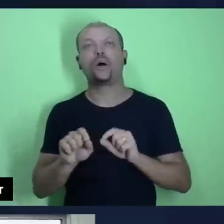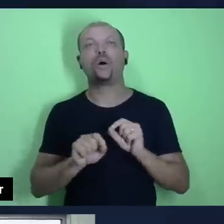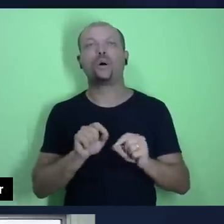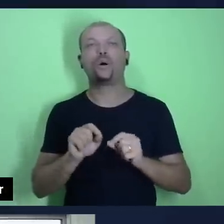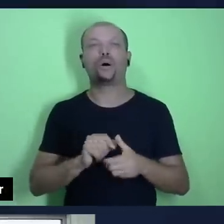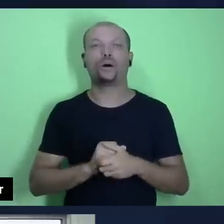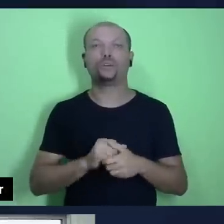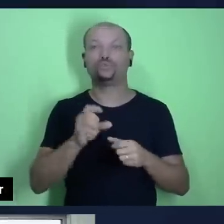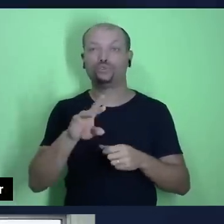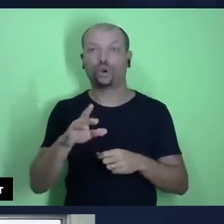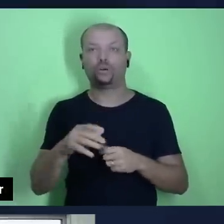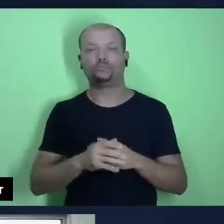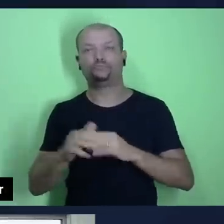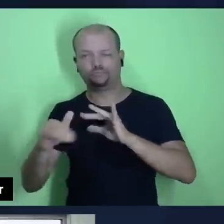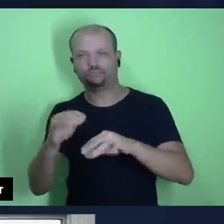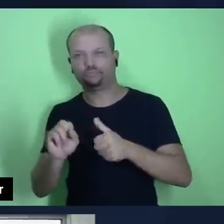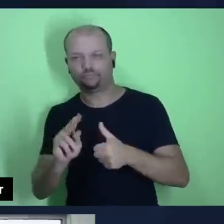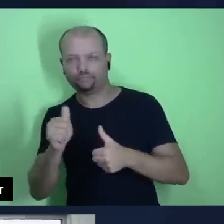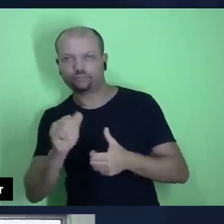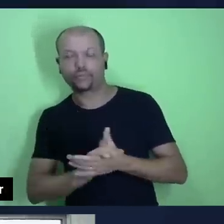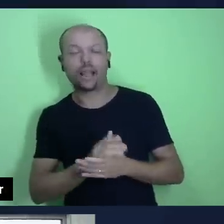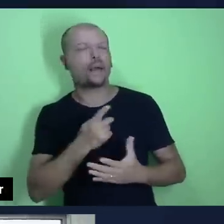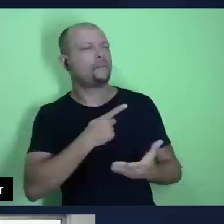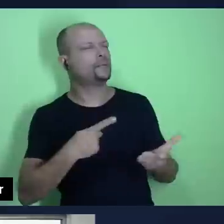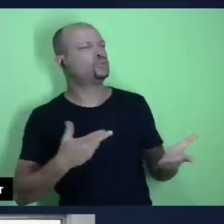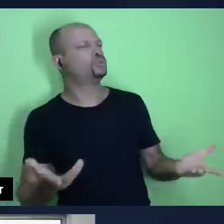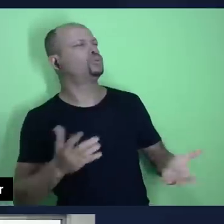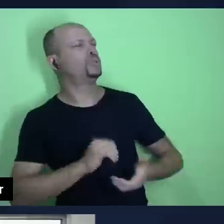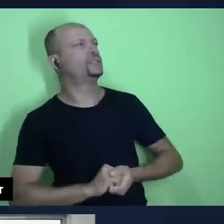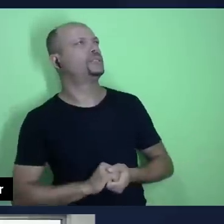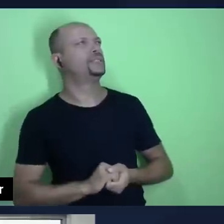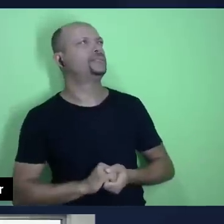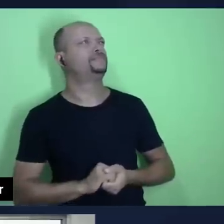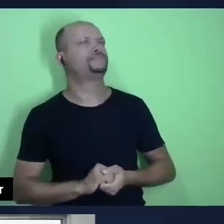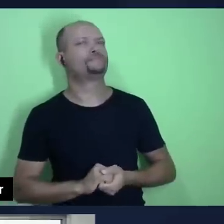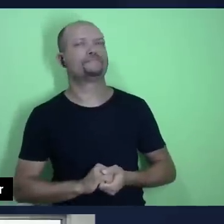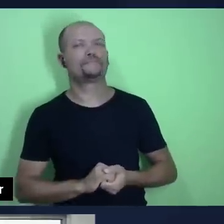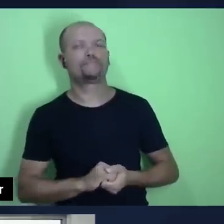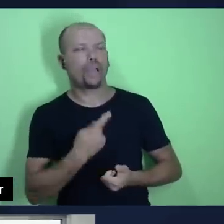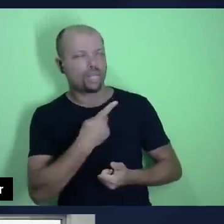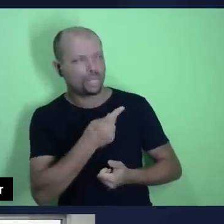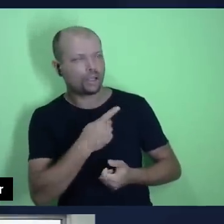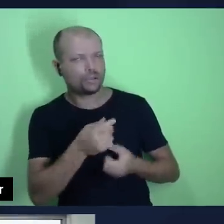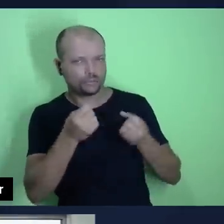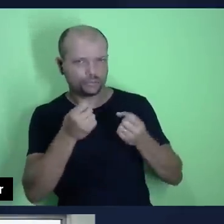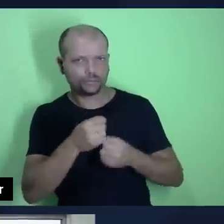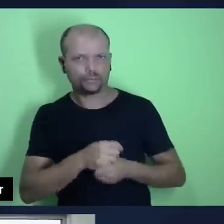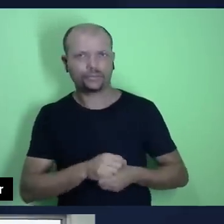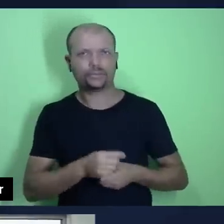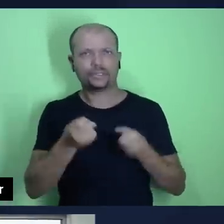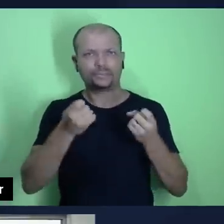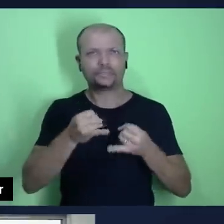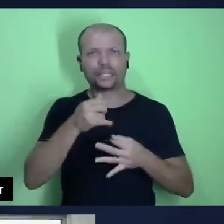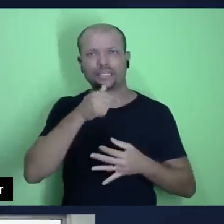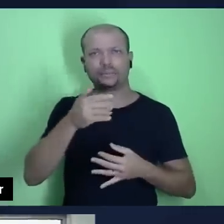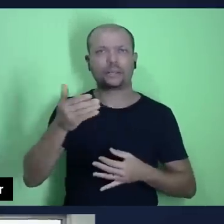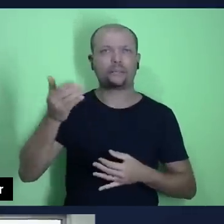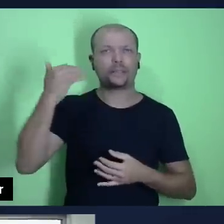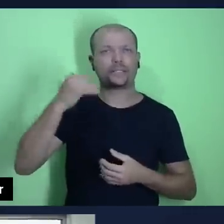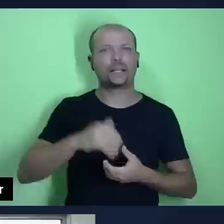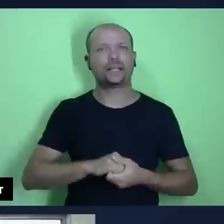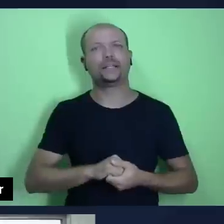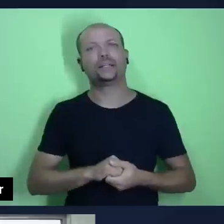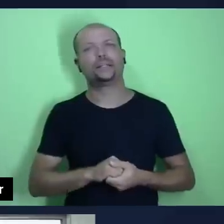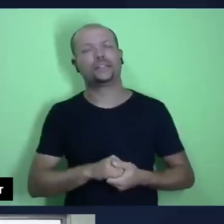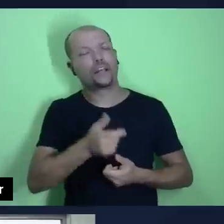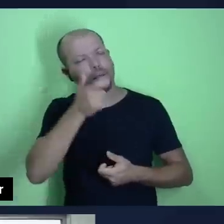conosco, tá bom? Mas, pastor Ezeinaldo, nós falamos na semana e vimos que o dízimo é